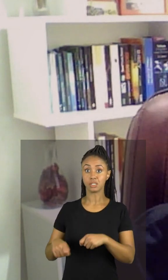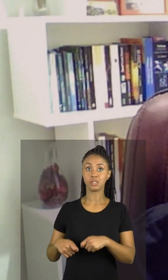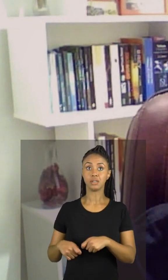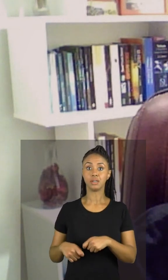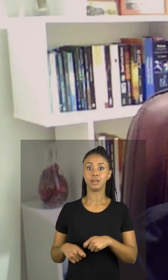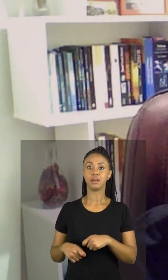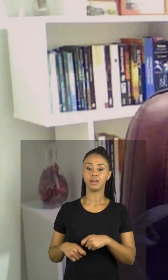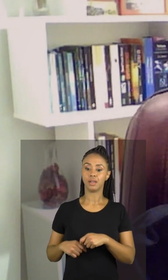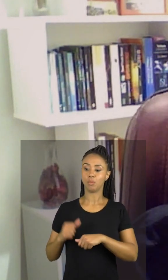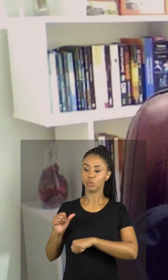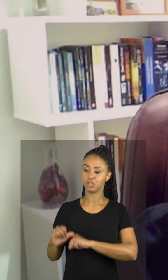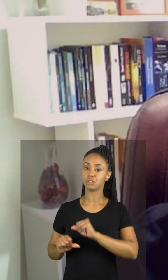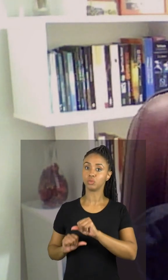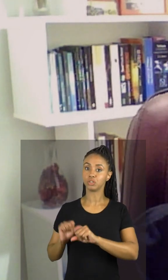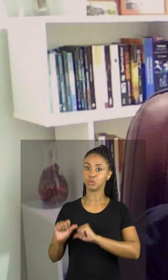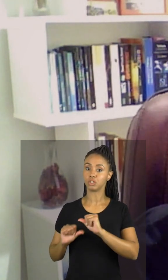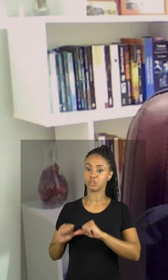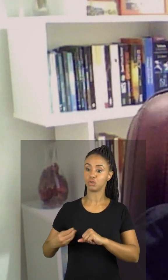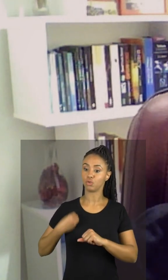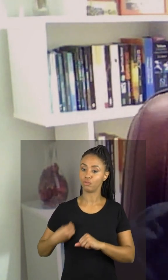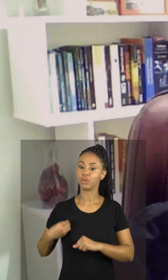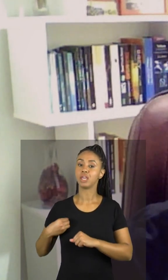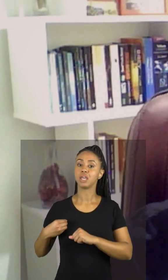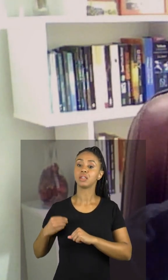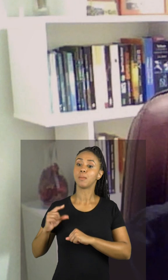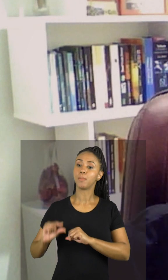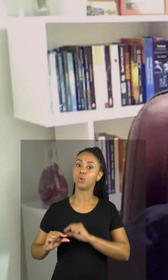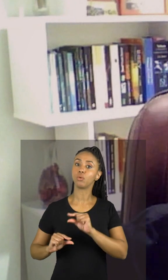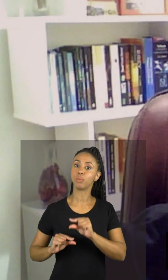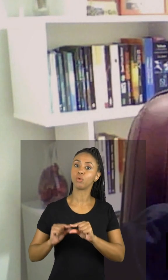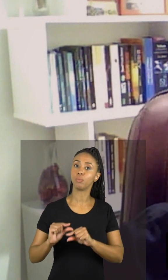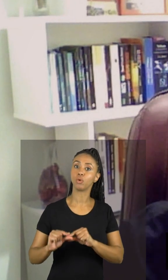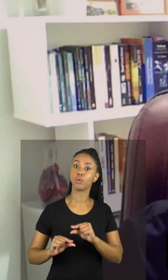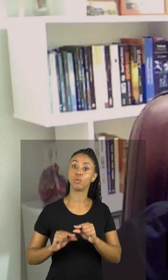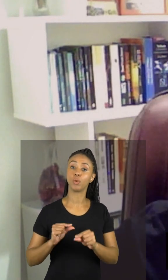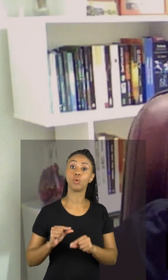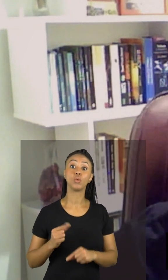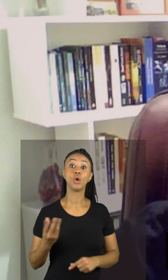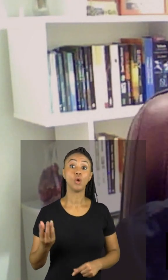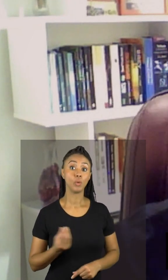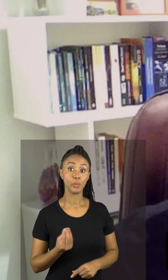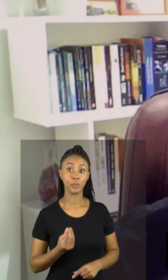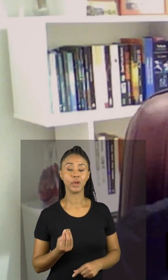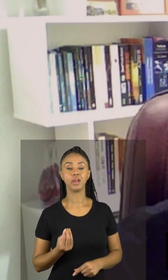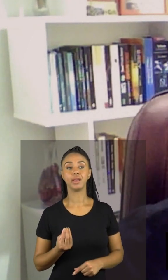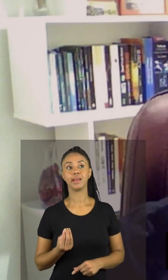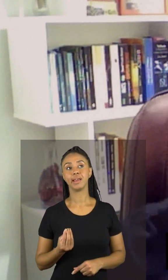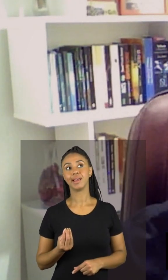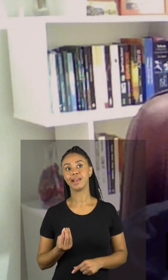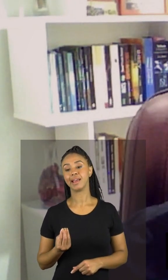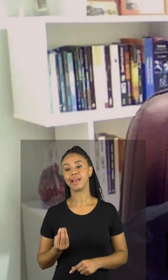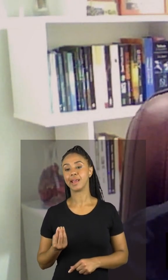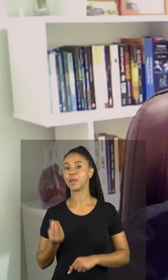mudanças na nossa rotina de maneira gradual. Porque são rotinas que precisam ser